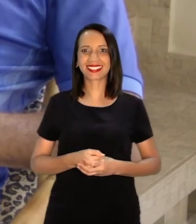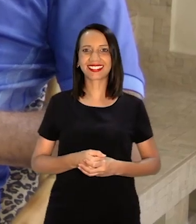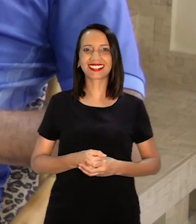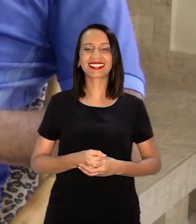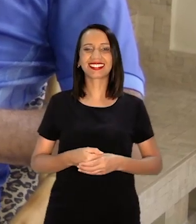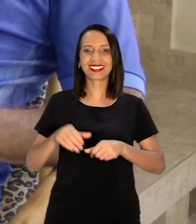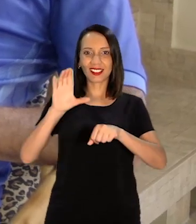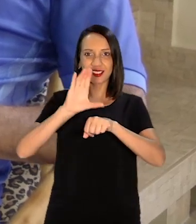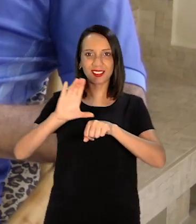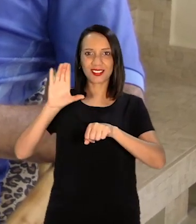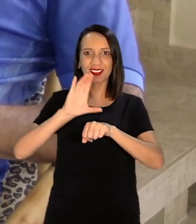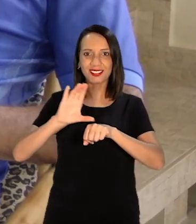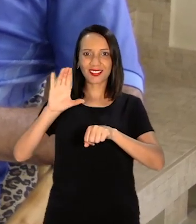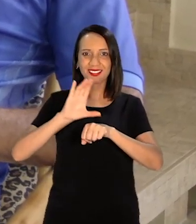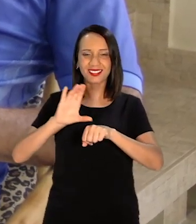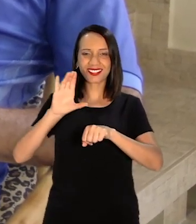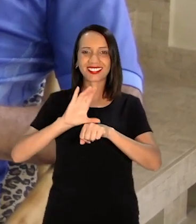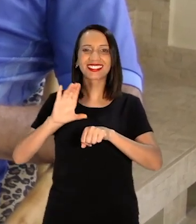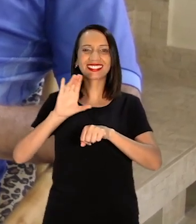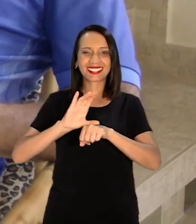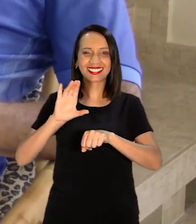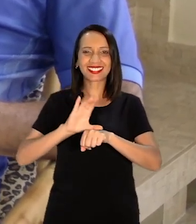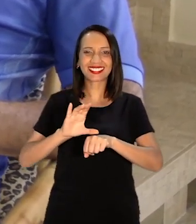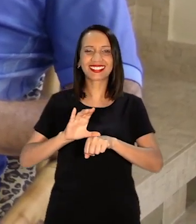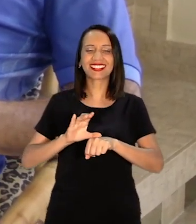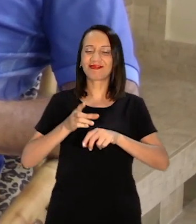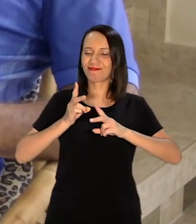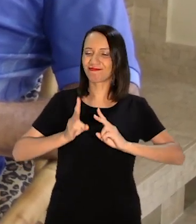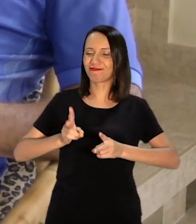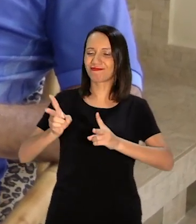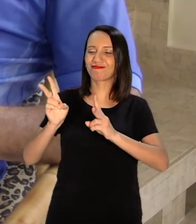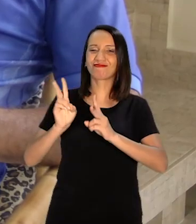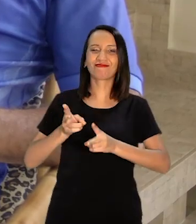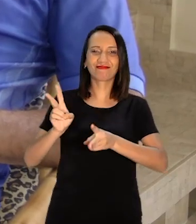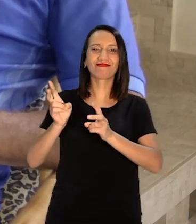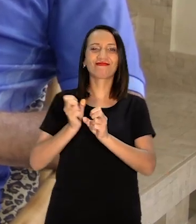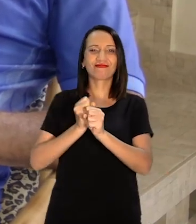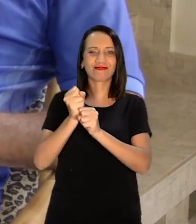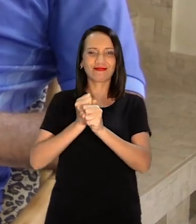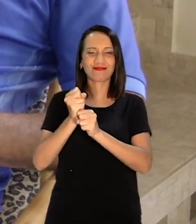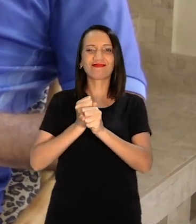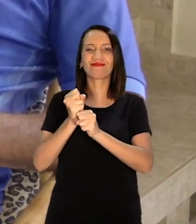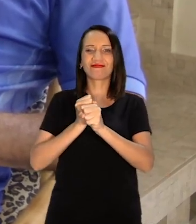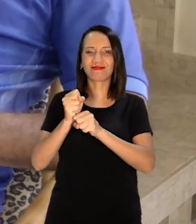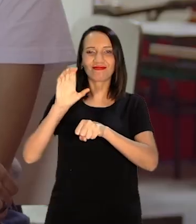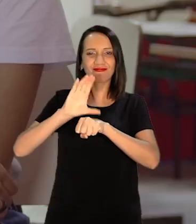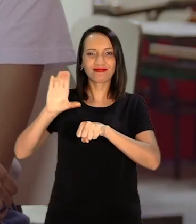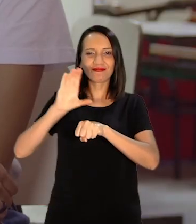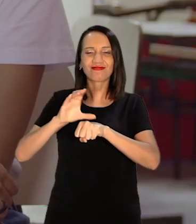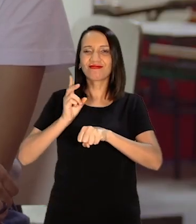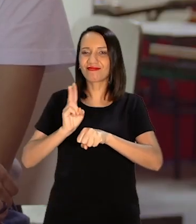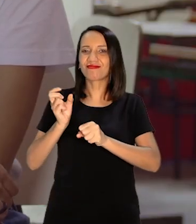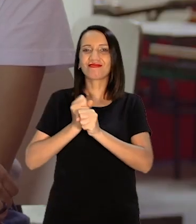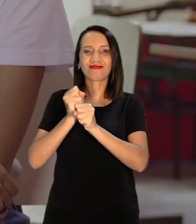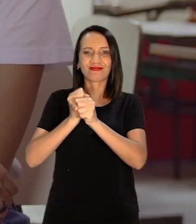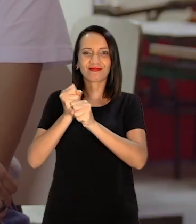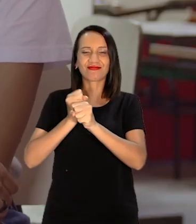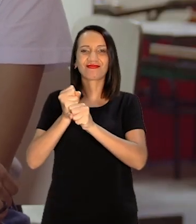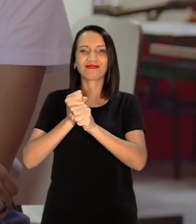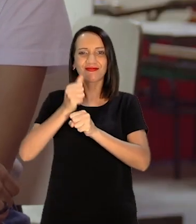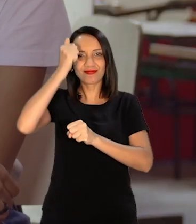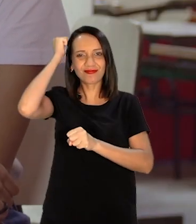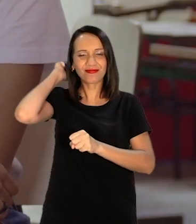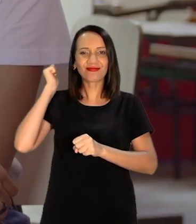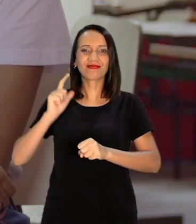Giovana E cursinho Permaneça Por muitos e muitos Anos Natália Tem algumas pessoas Que não